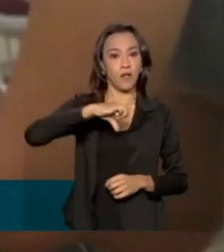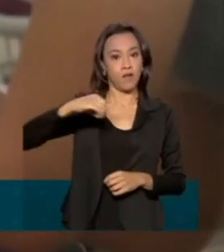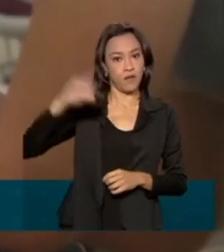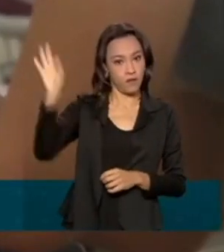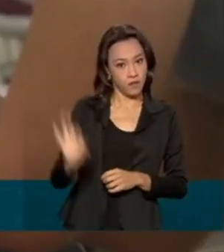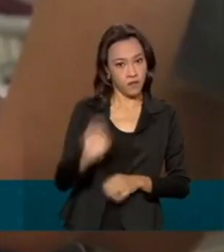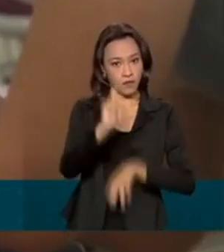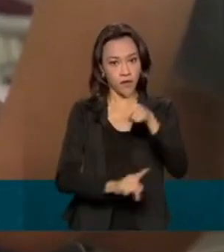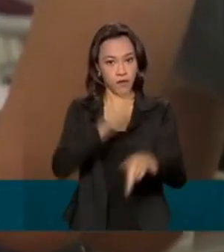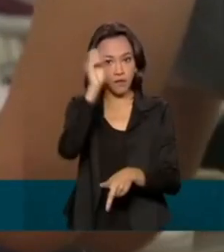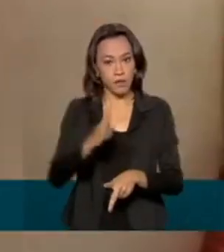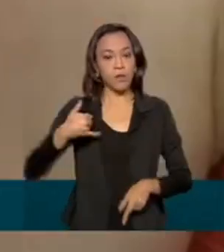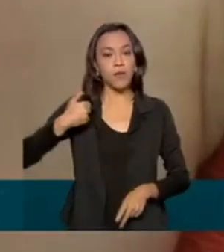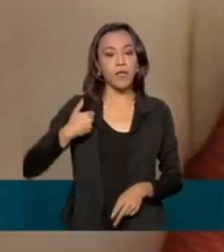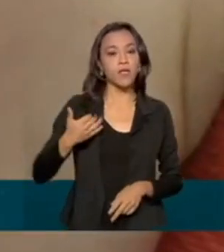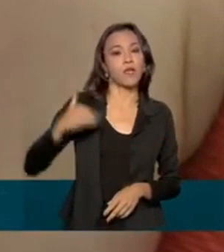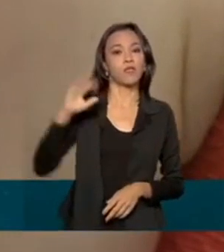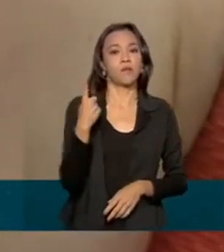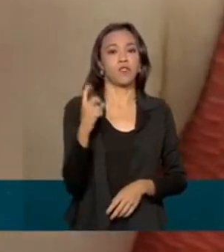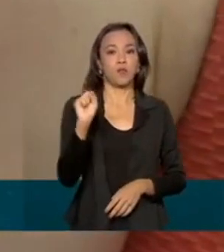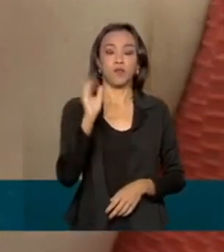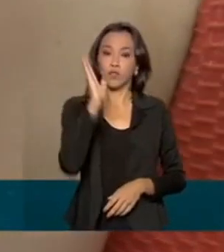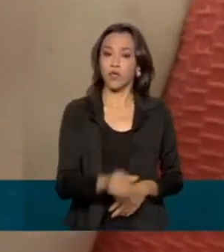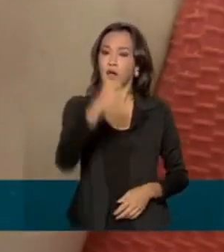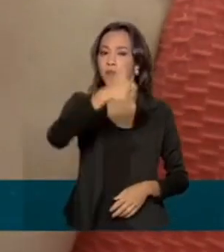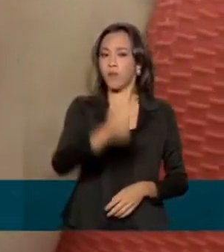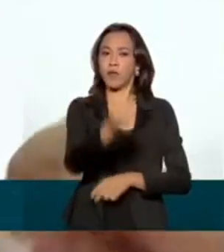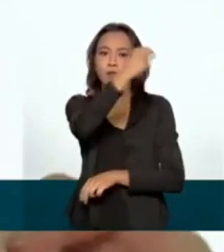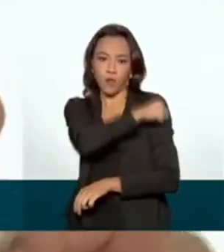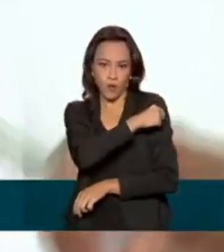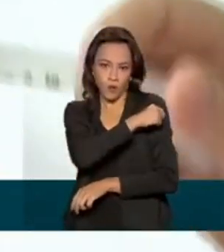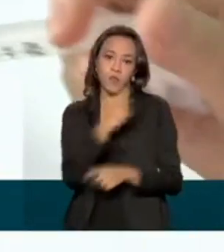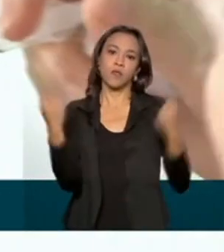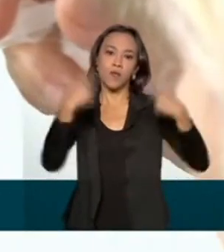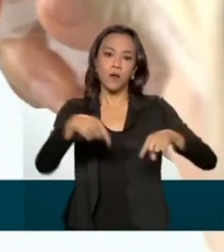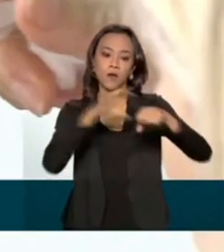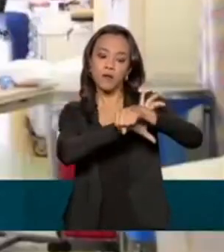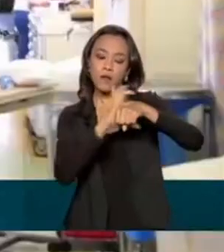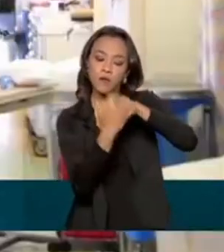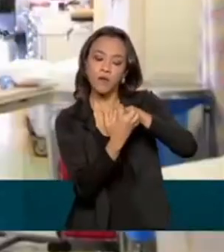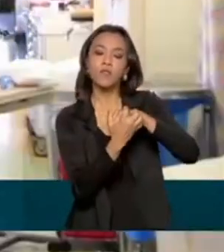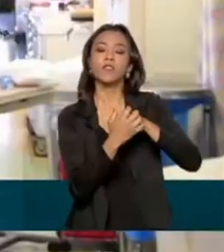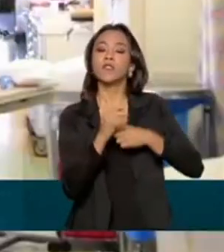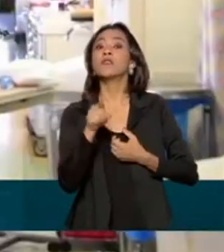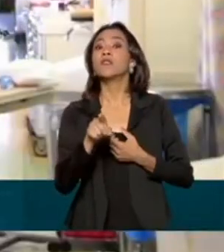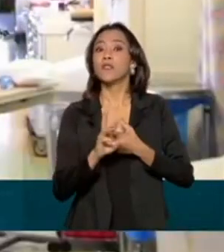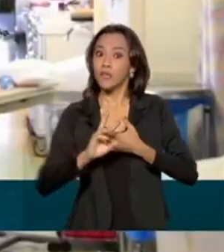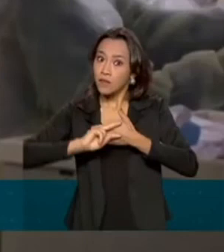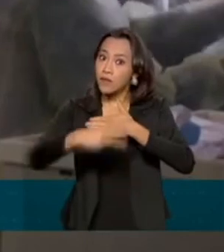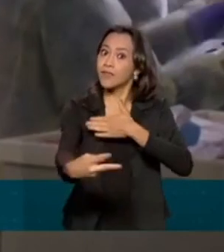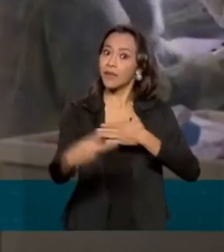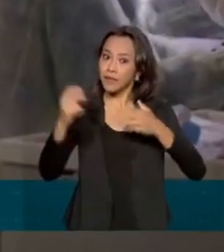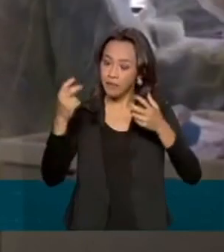brasileira, acima de 18 anos, tomou a primeira dose da vacina contra a Covid-19 e o resultado já é